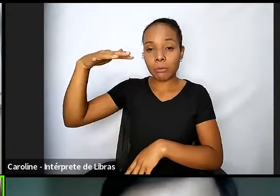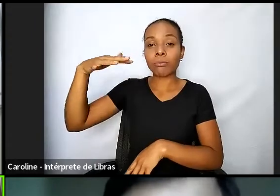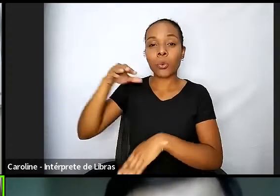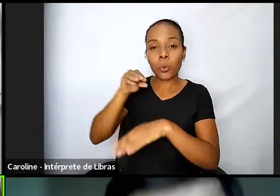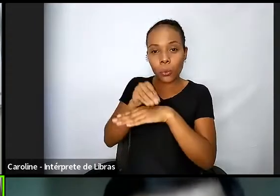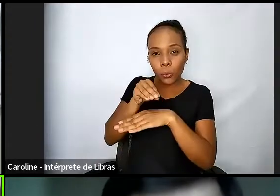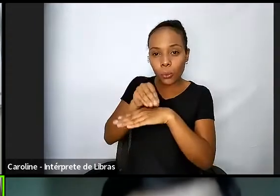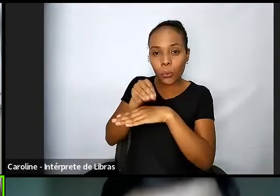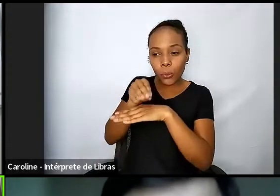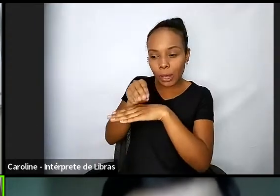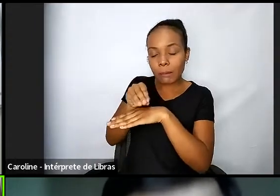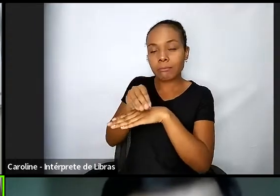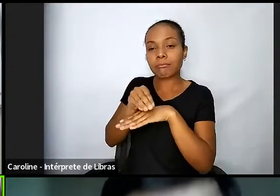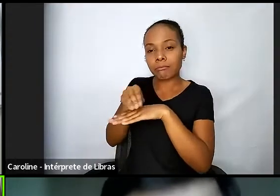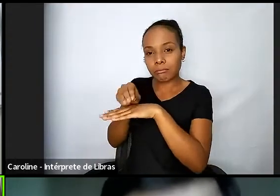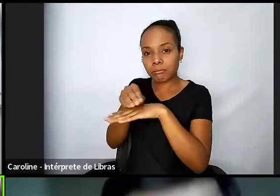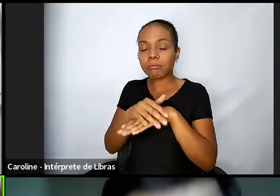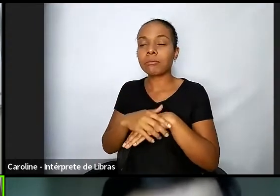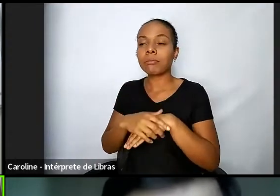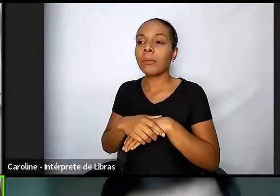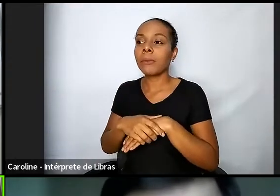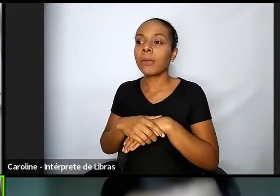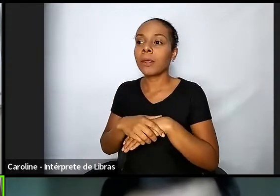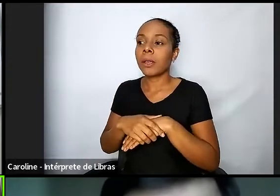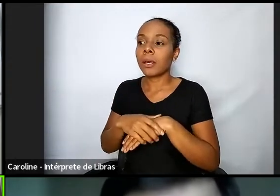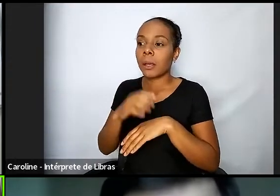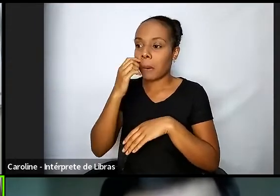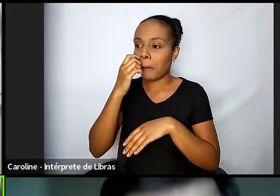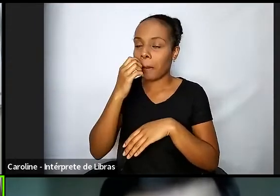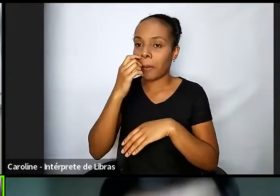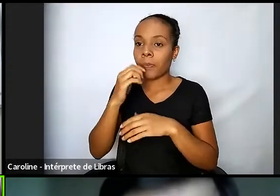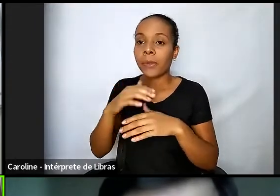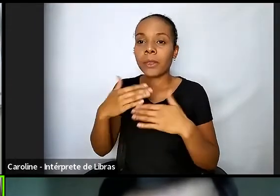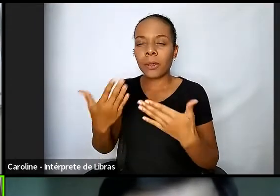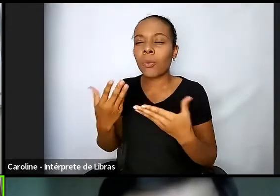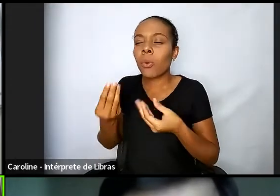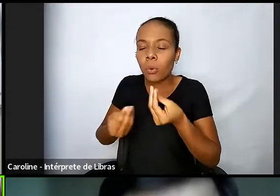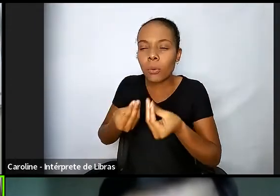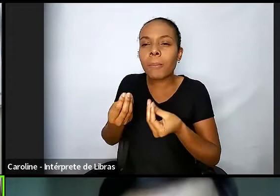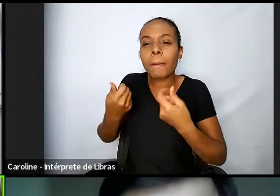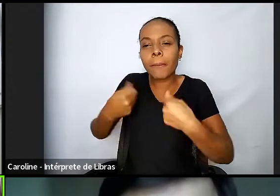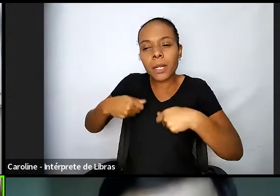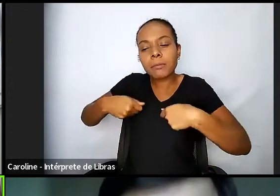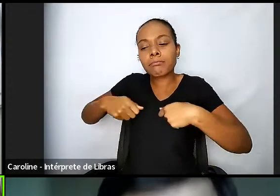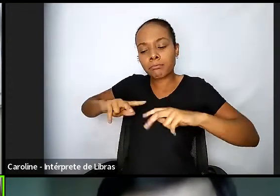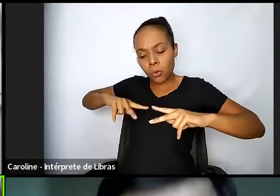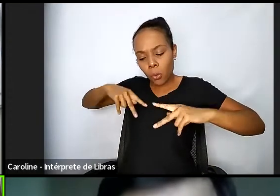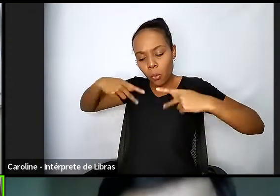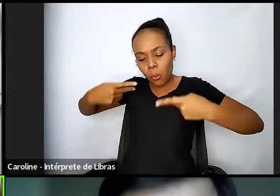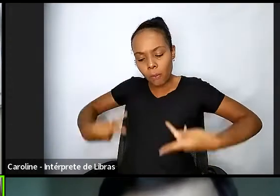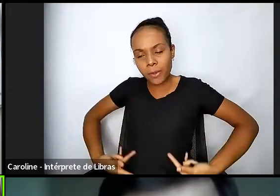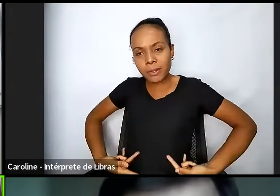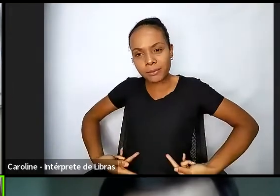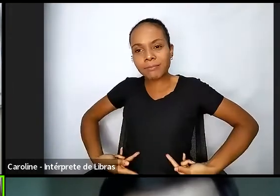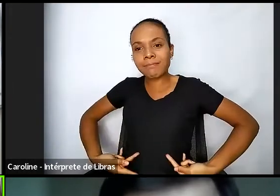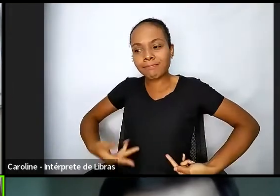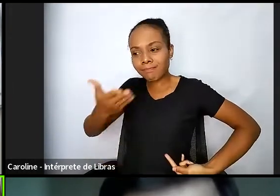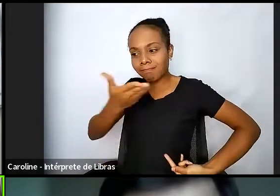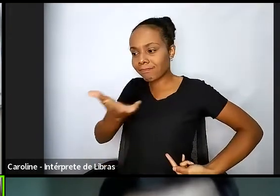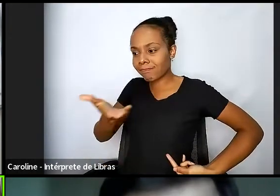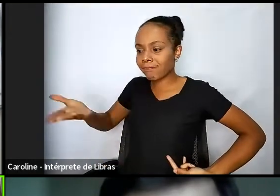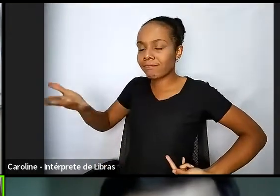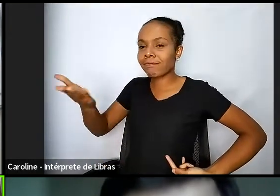humanizado, né, essa compreensão. E aí, o atendimento, né, e aqui a gente trouxe